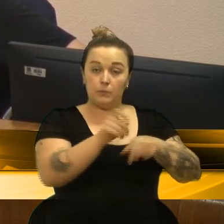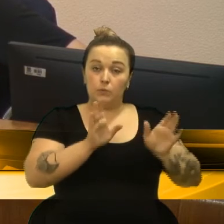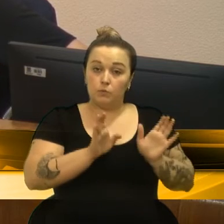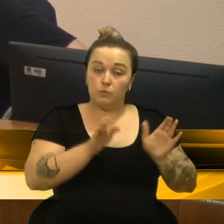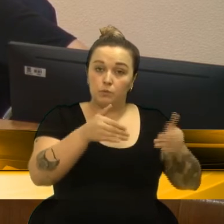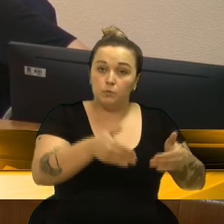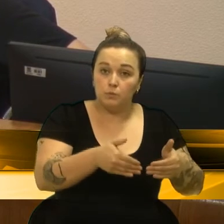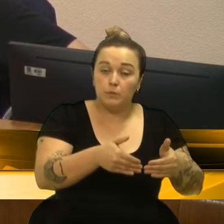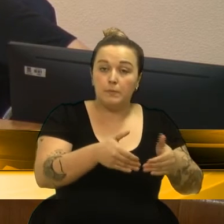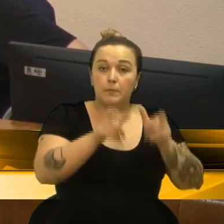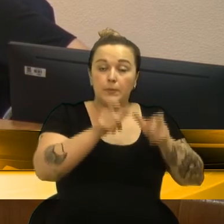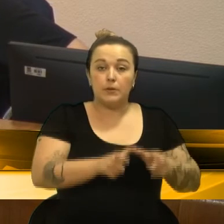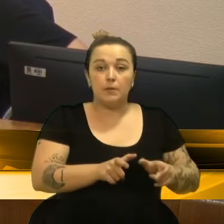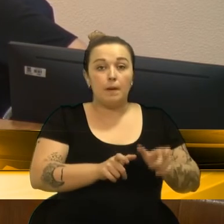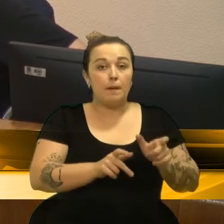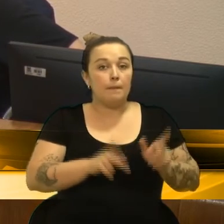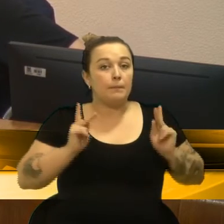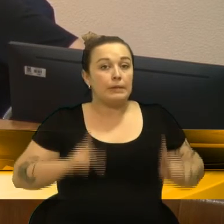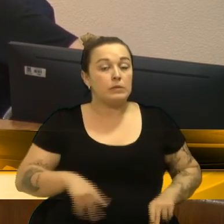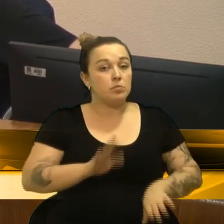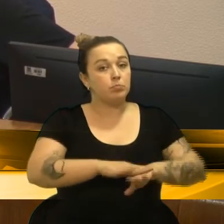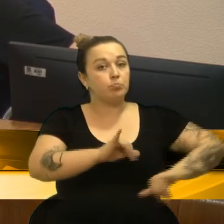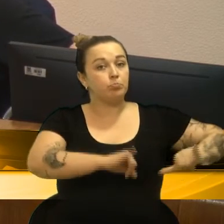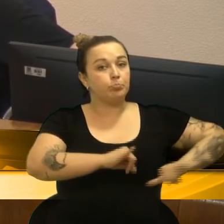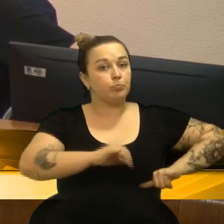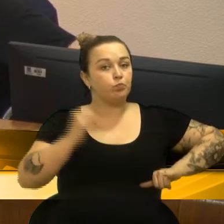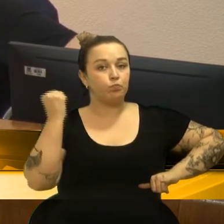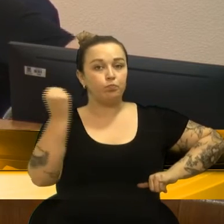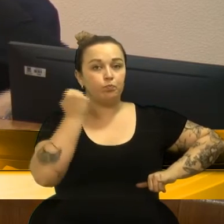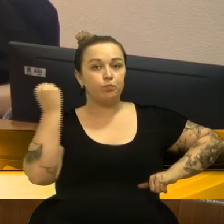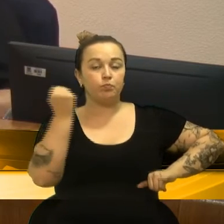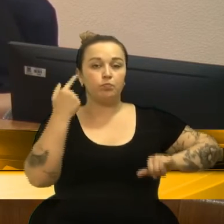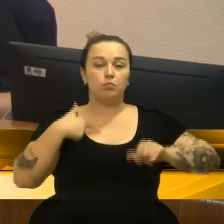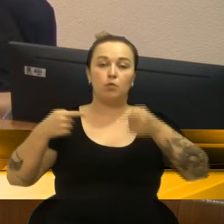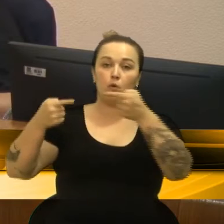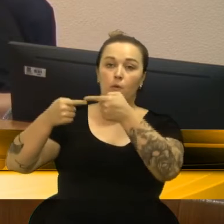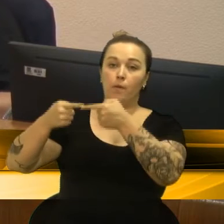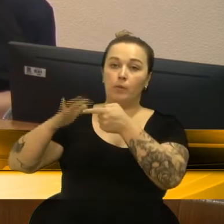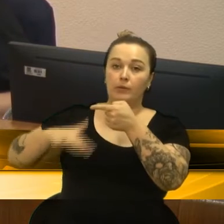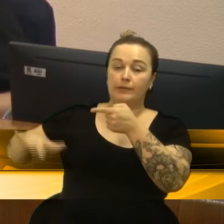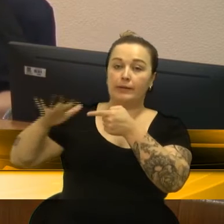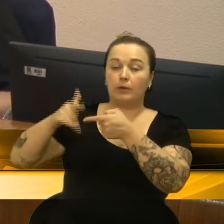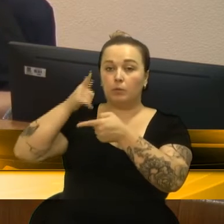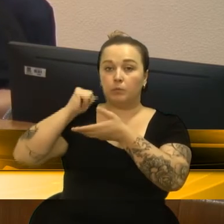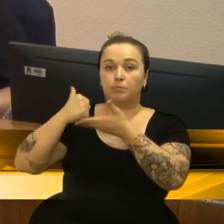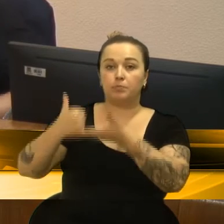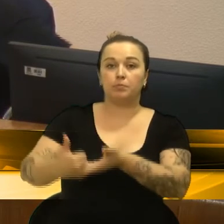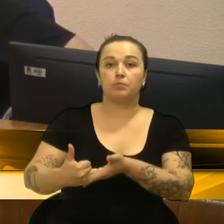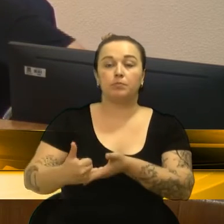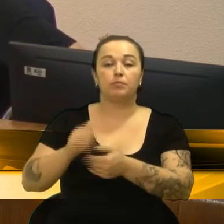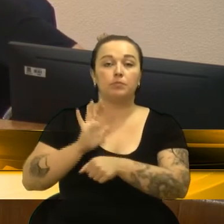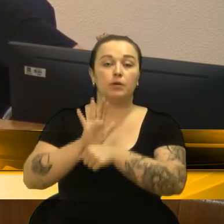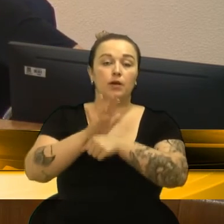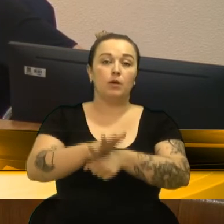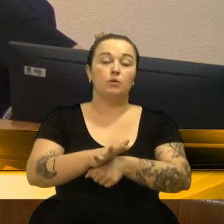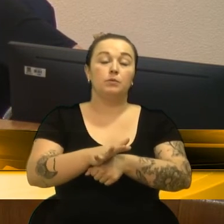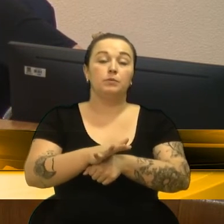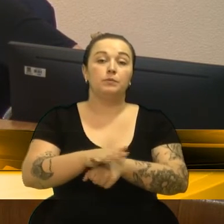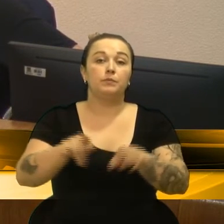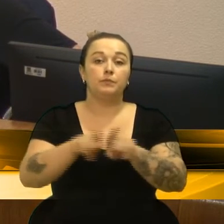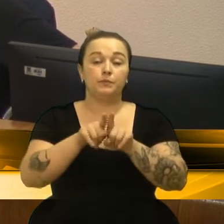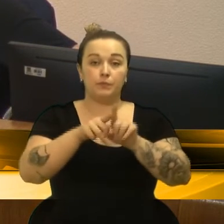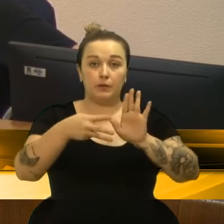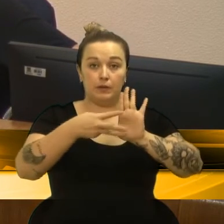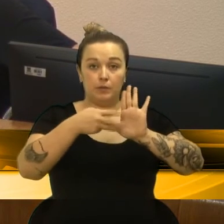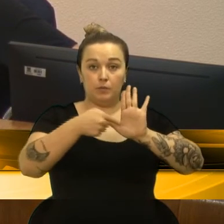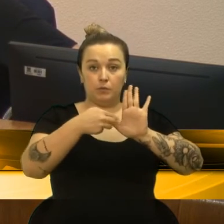agudizados em sua área de cobertura, cuja complexidade seja compatível com esse nível de assistência, considerando que o item 3.2